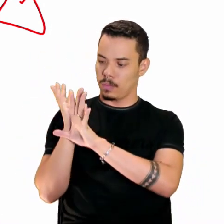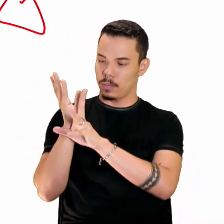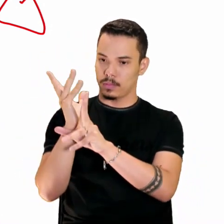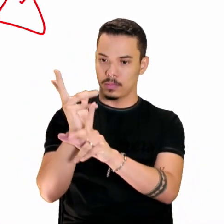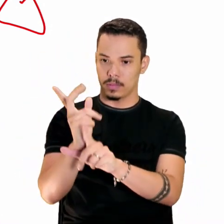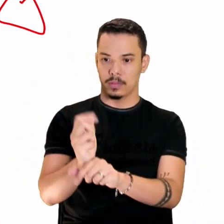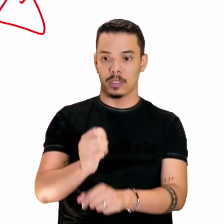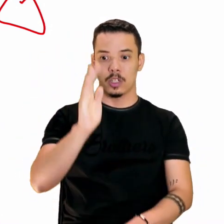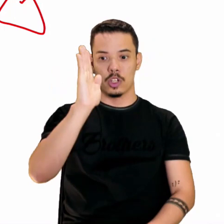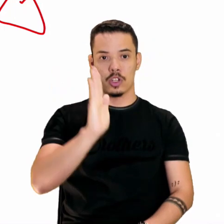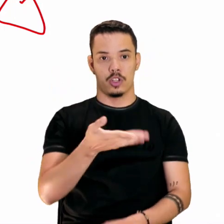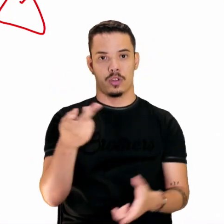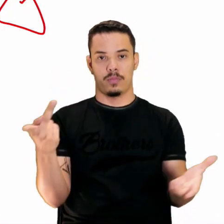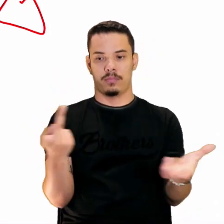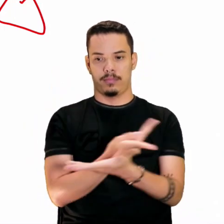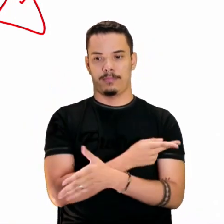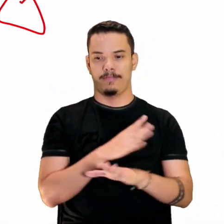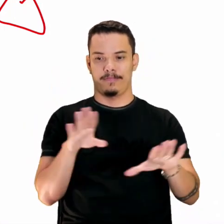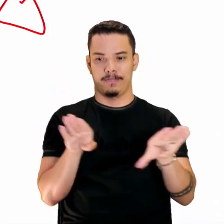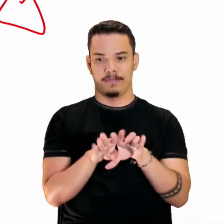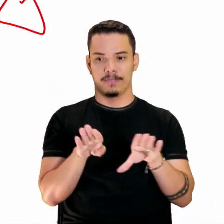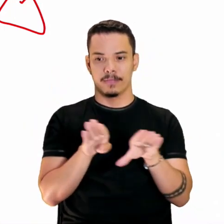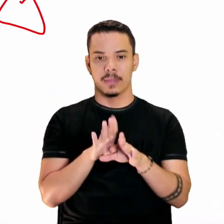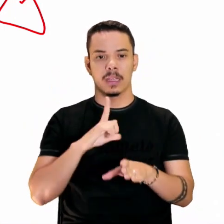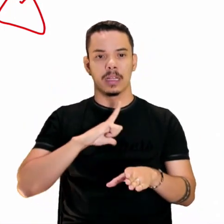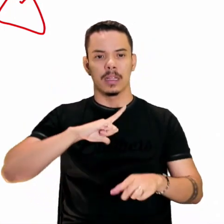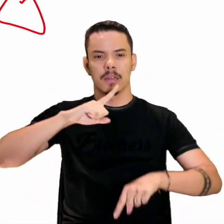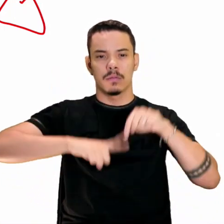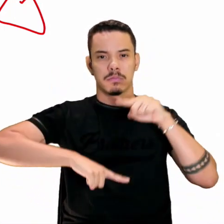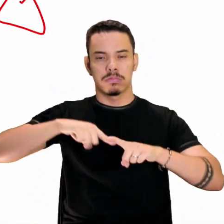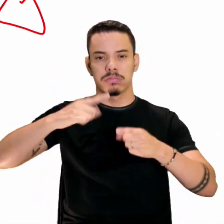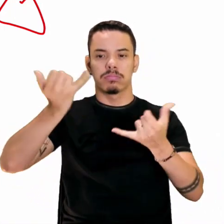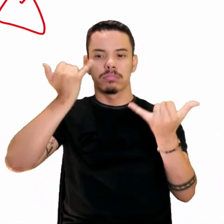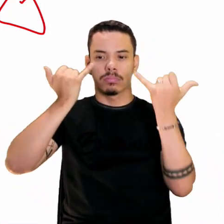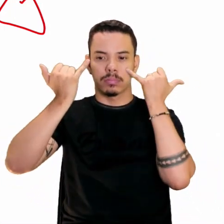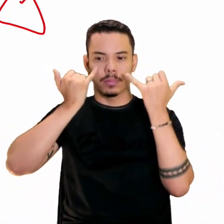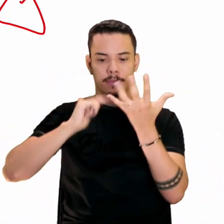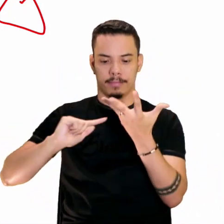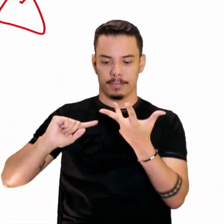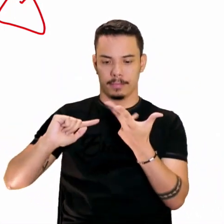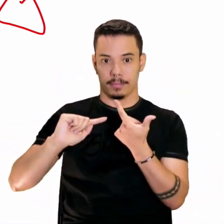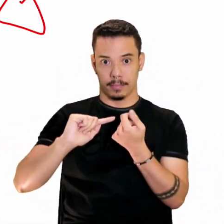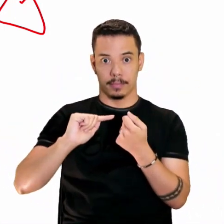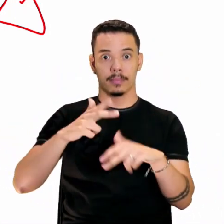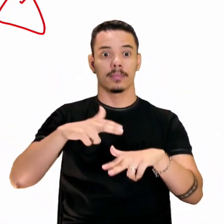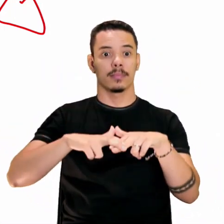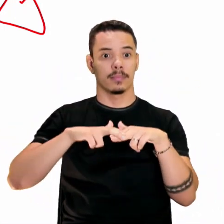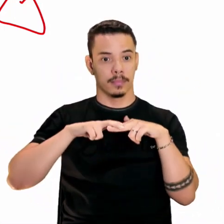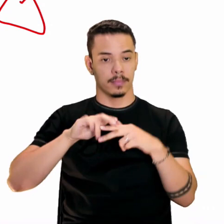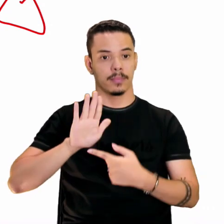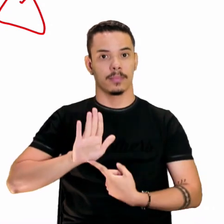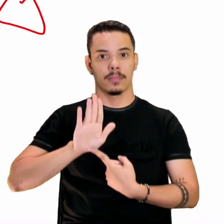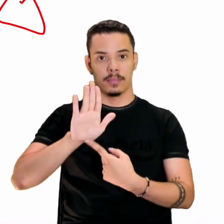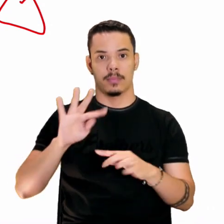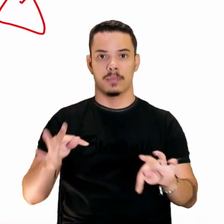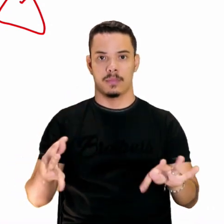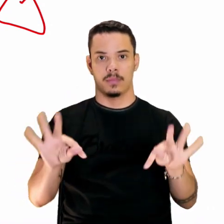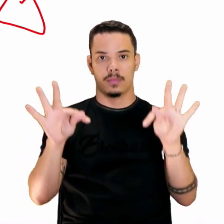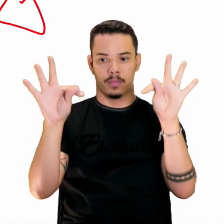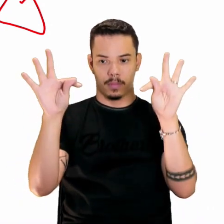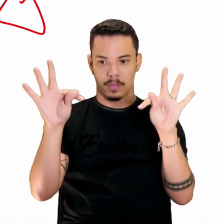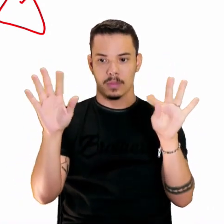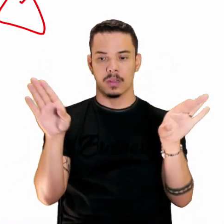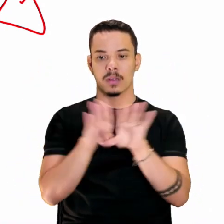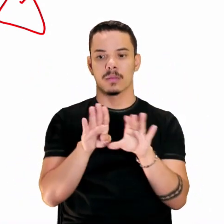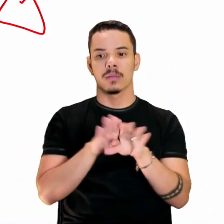mundo bastante recheada de informações. E veja o que ele traz para o campo tecnológico,